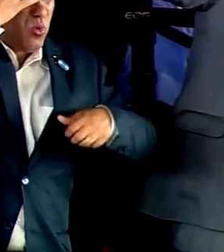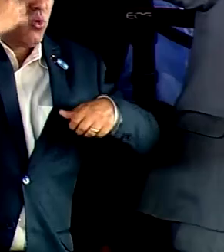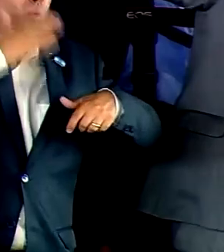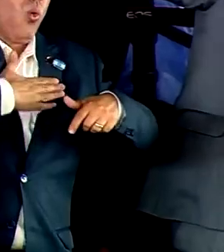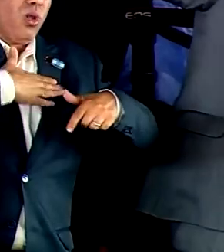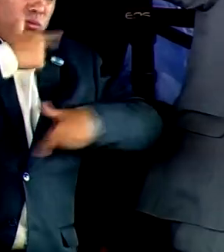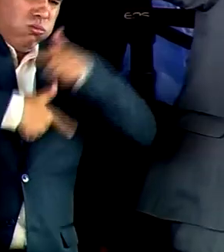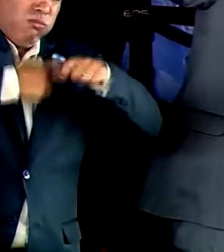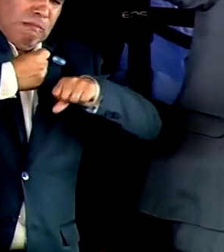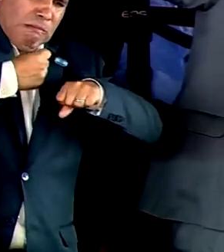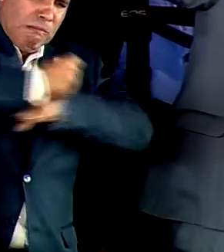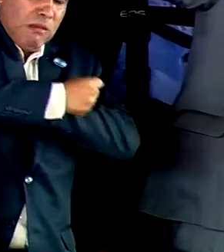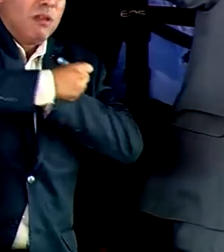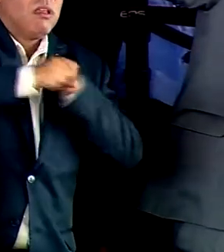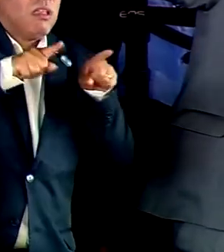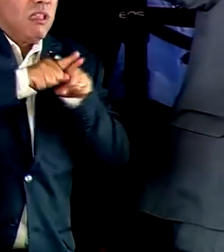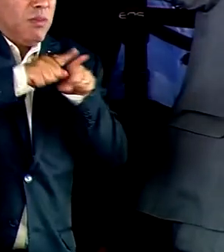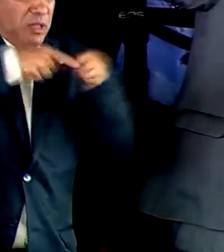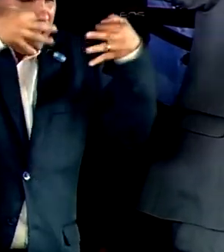e trabalhadora.